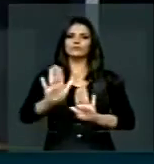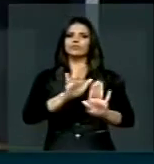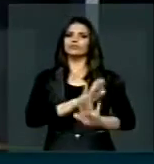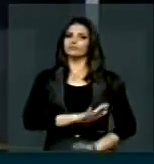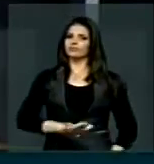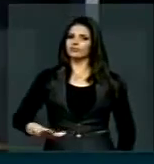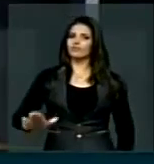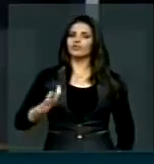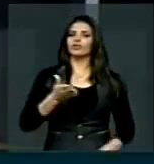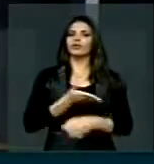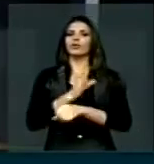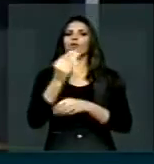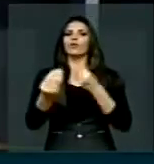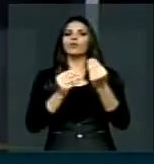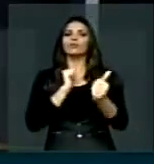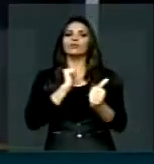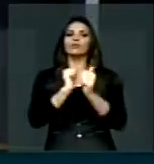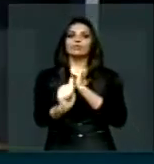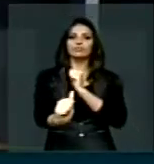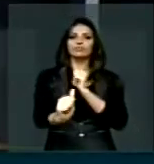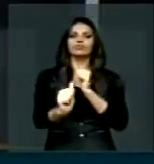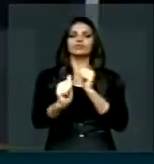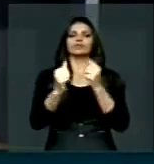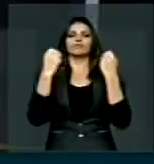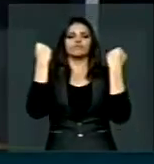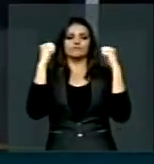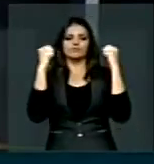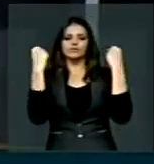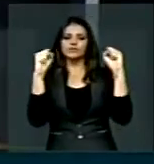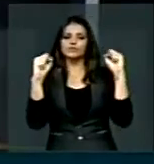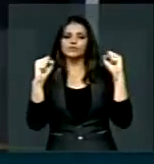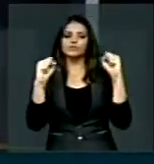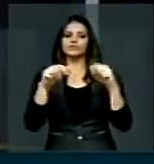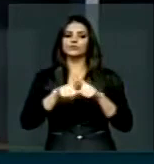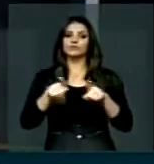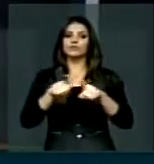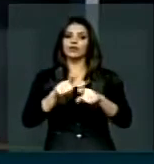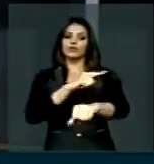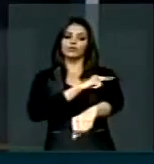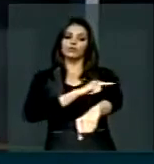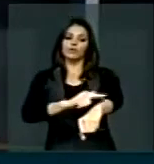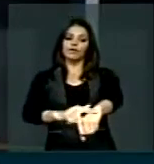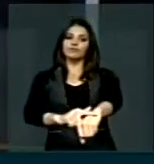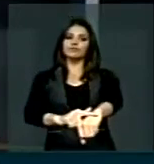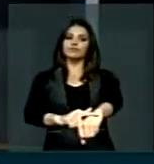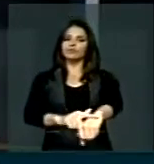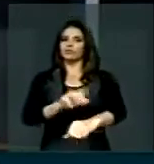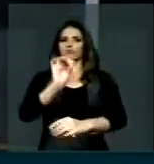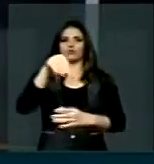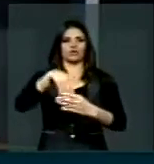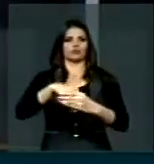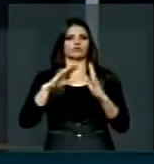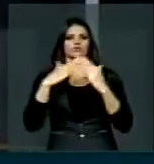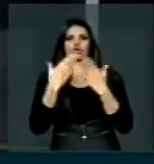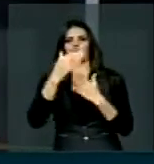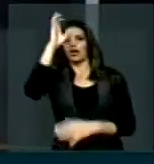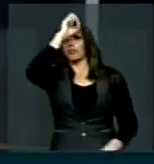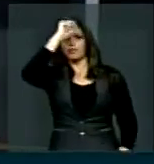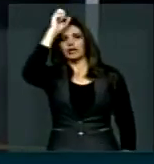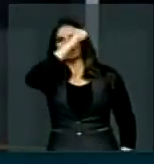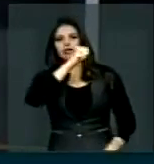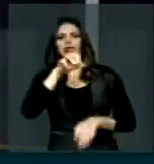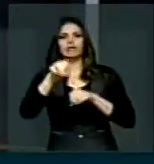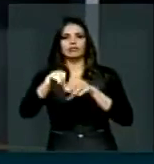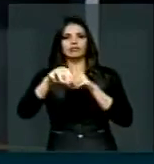é a prática de exercícios físicos, é a educação, não apenas na escola, a educação em